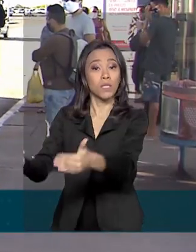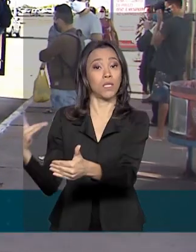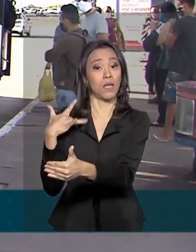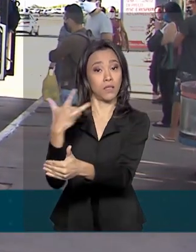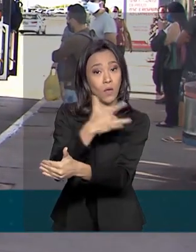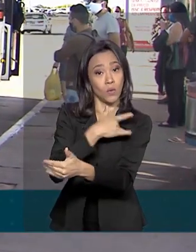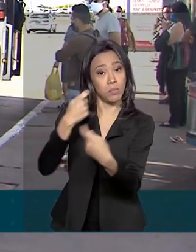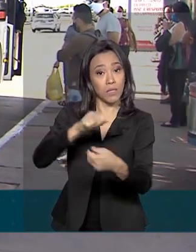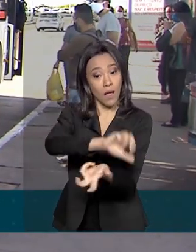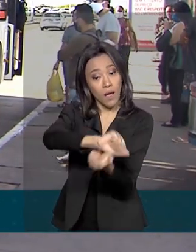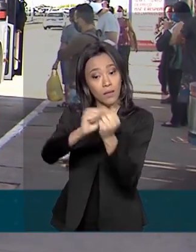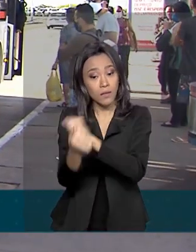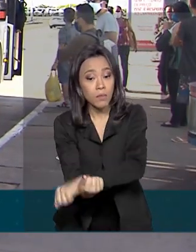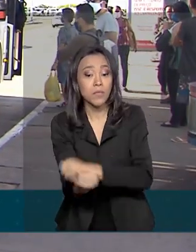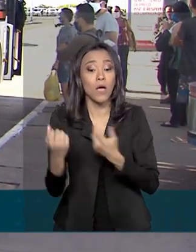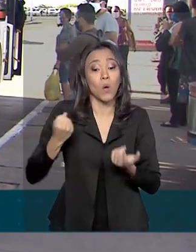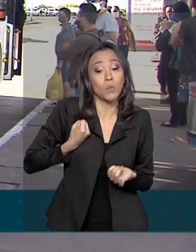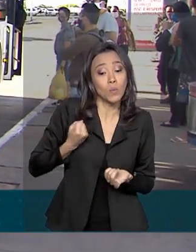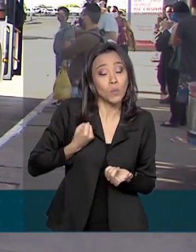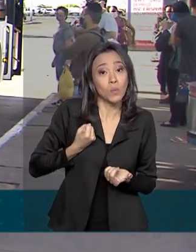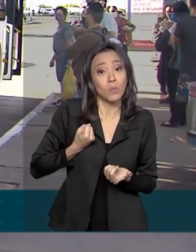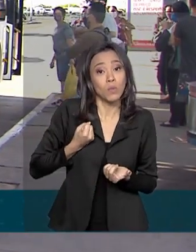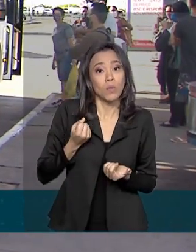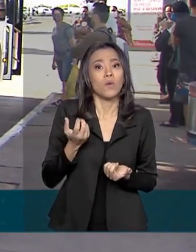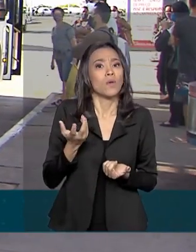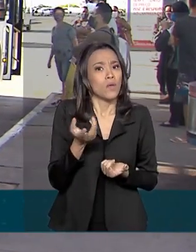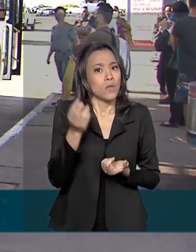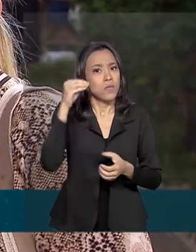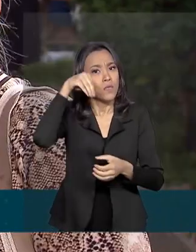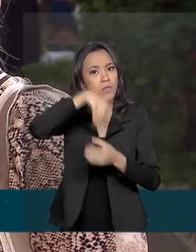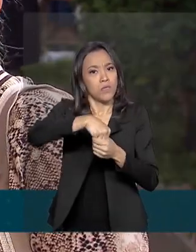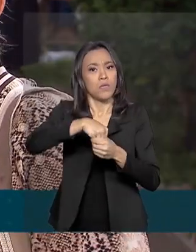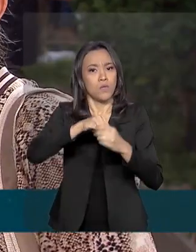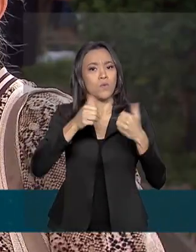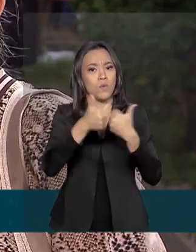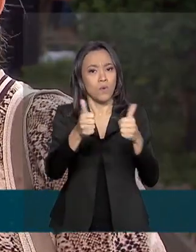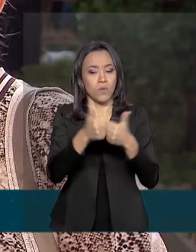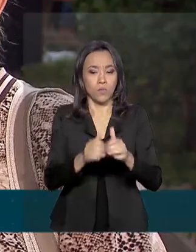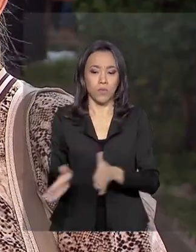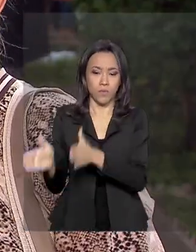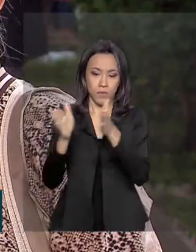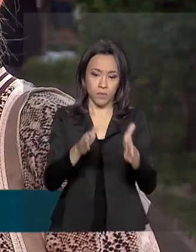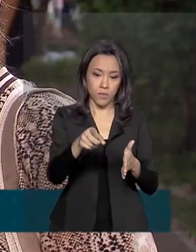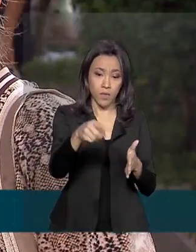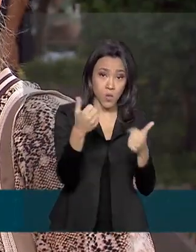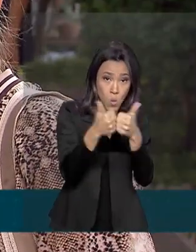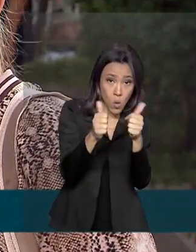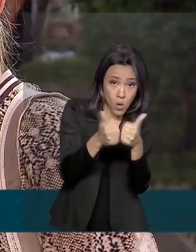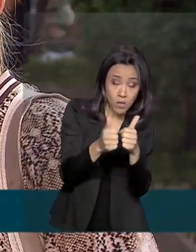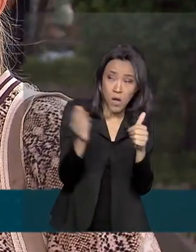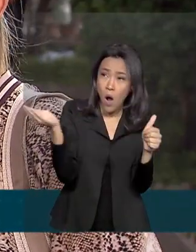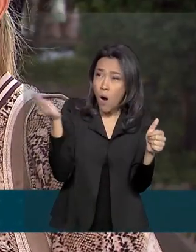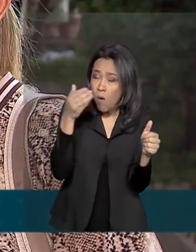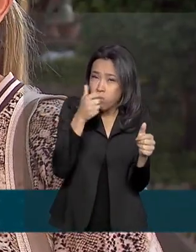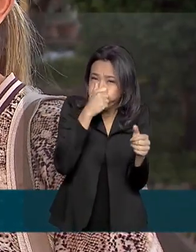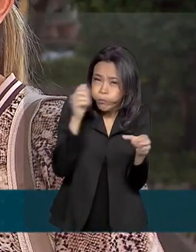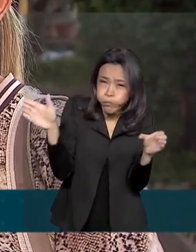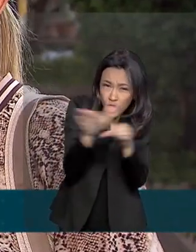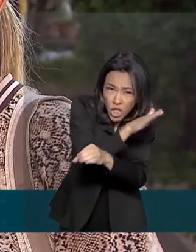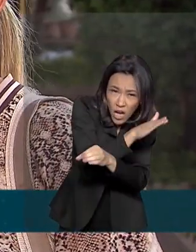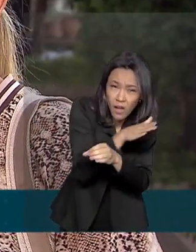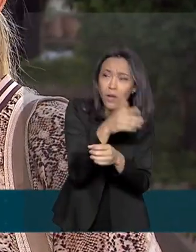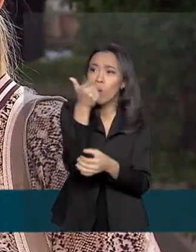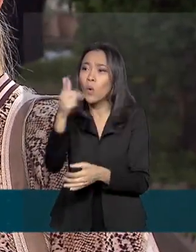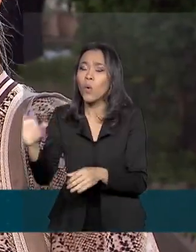adaptar o número máximo de pessoas em cada veículo. No ônibus, tem uns que a gente pega super lotado, tem